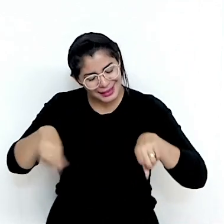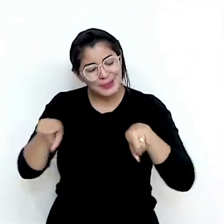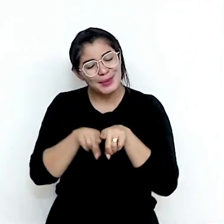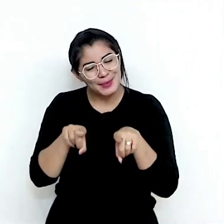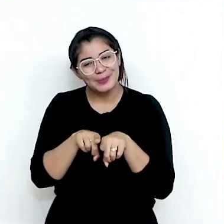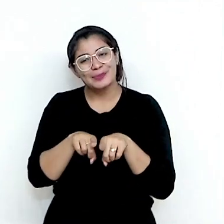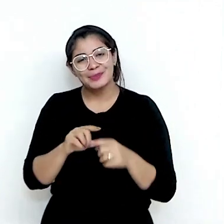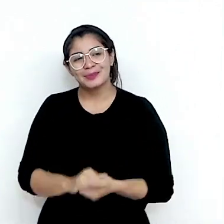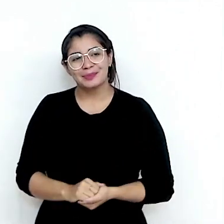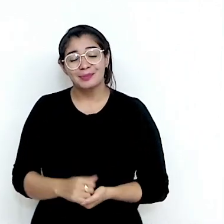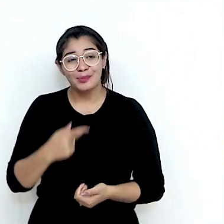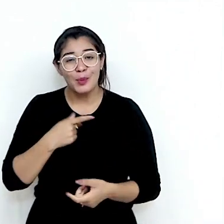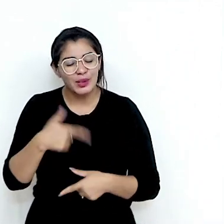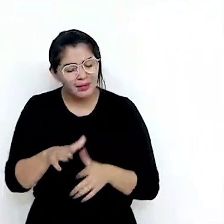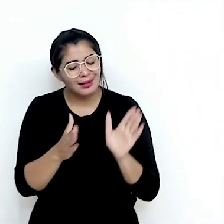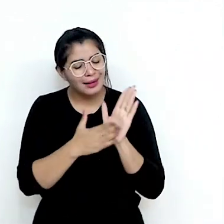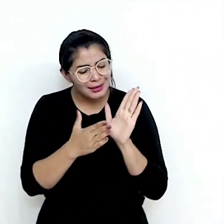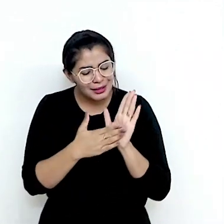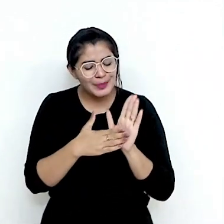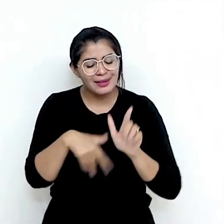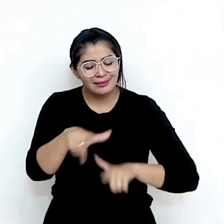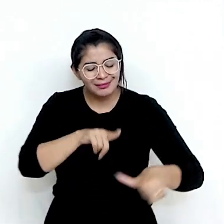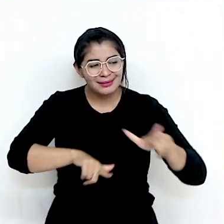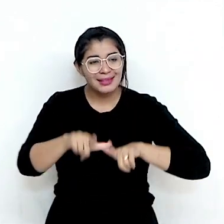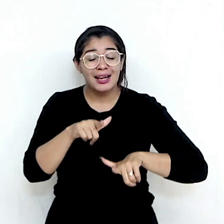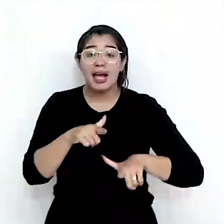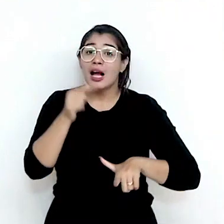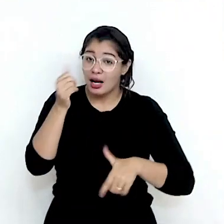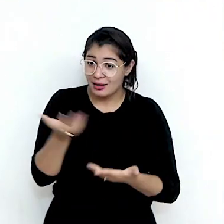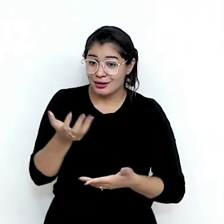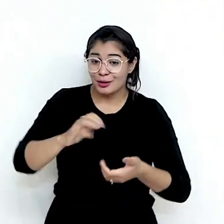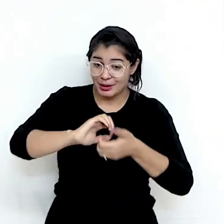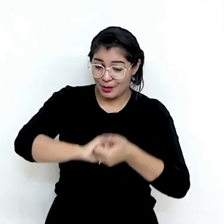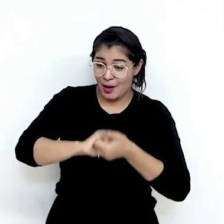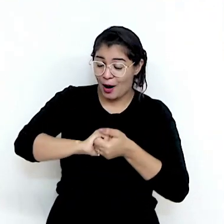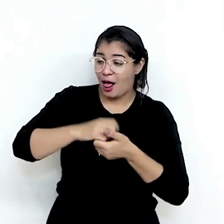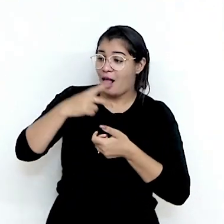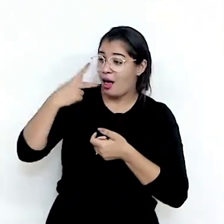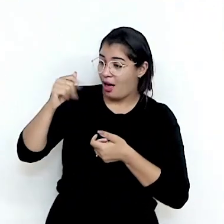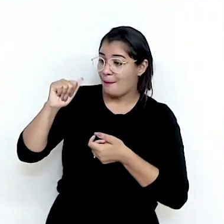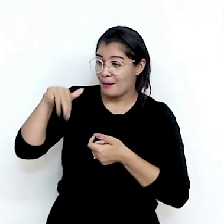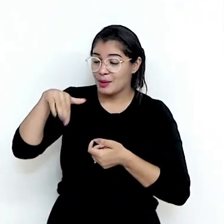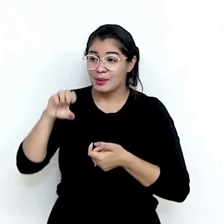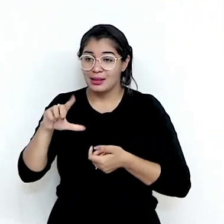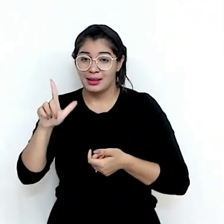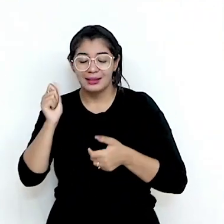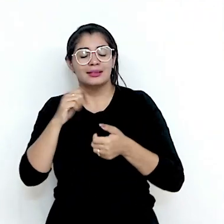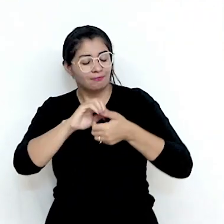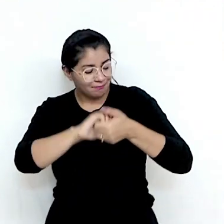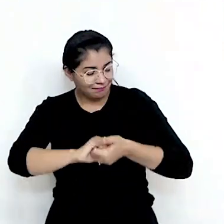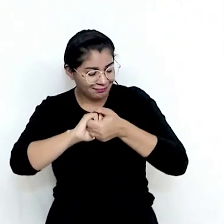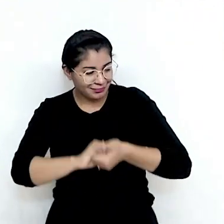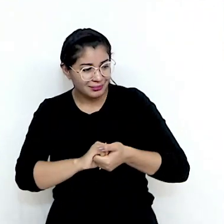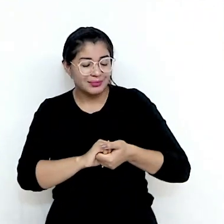com que tivemos que lidar com esse projeto. Quero cumprimentar também a Pâmela Guides, subsecretária de Telecomunicações